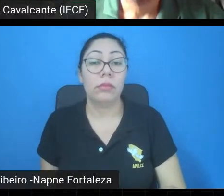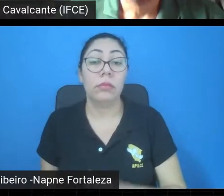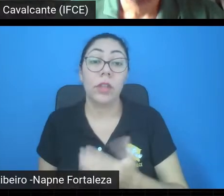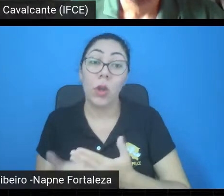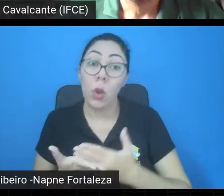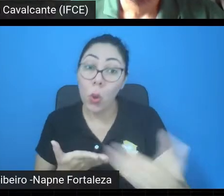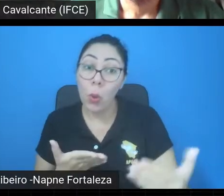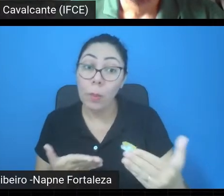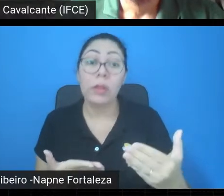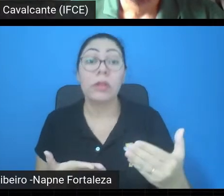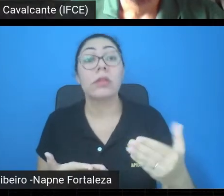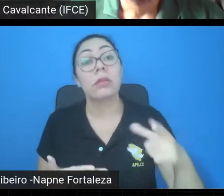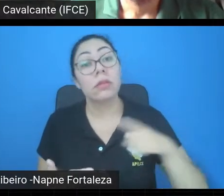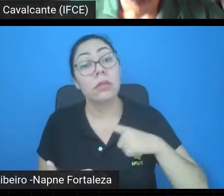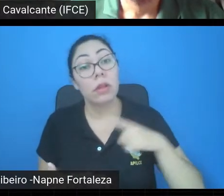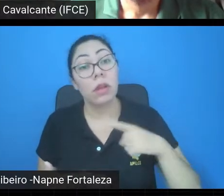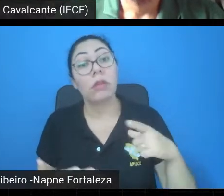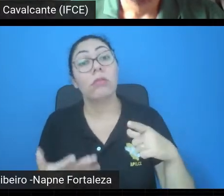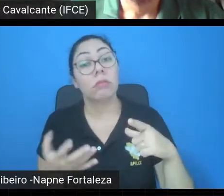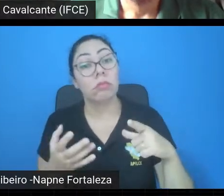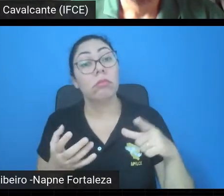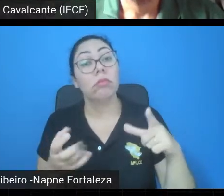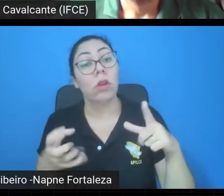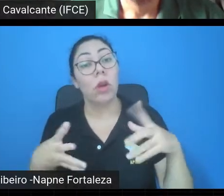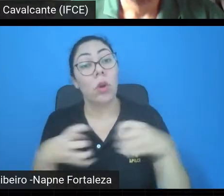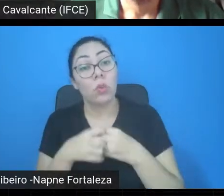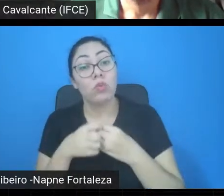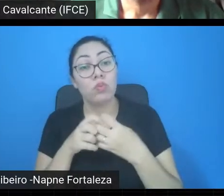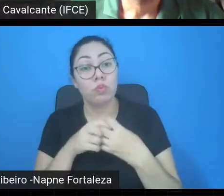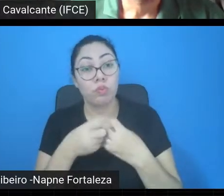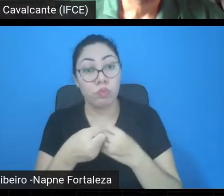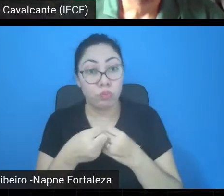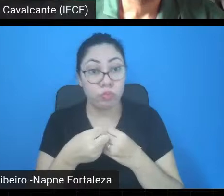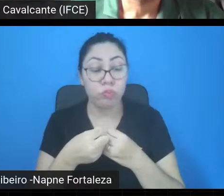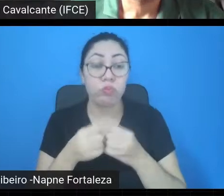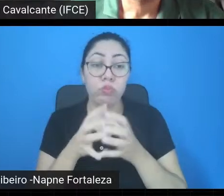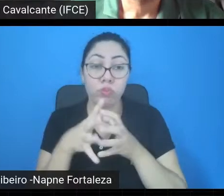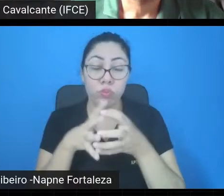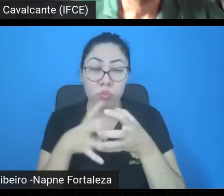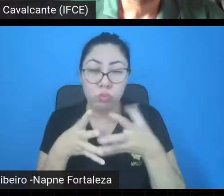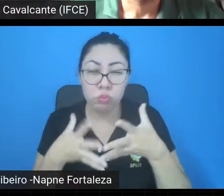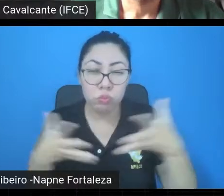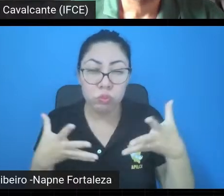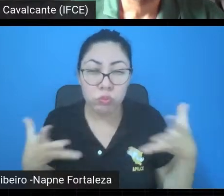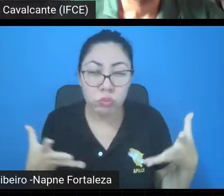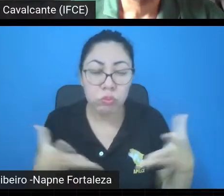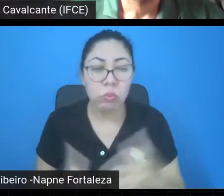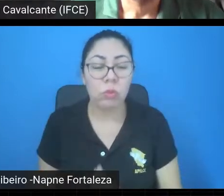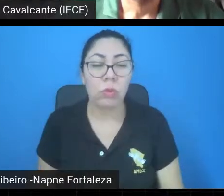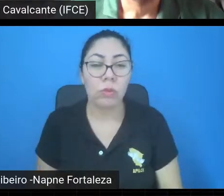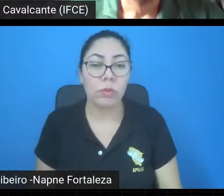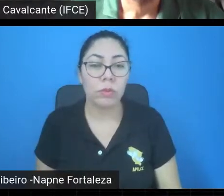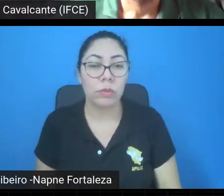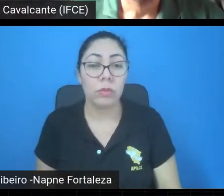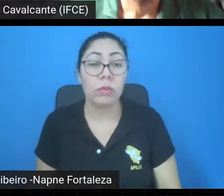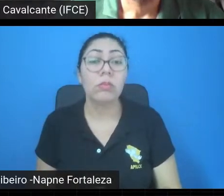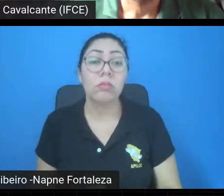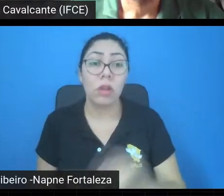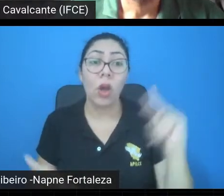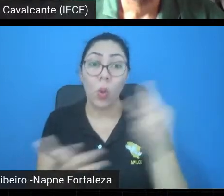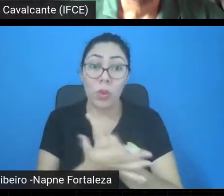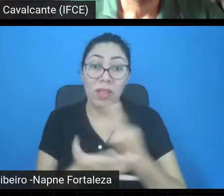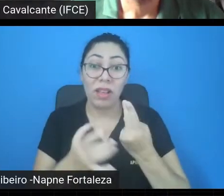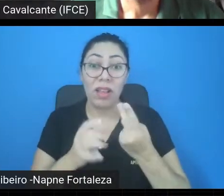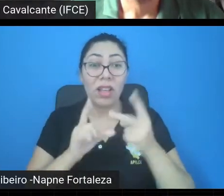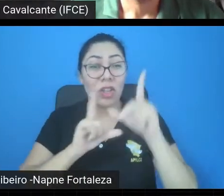gravitação fez os objetos colapsarem e gerar o sistema. Bom, como Kepler falou, as estrelas elas morrem, se você